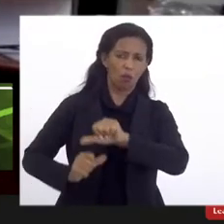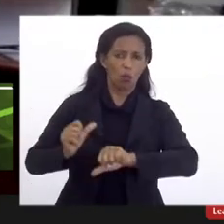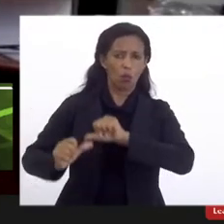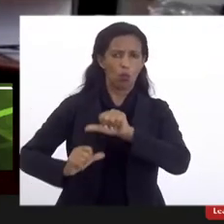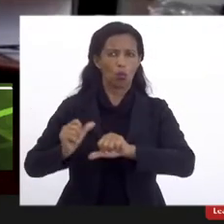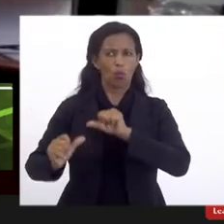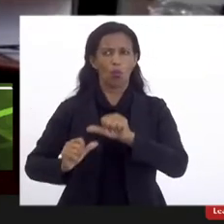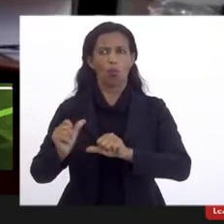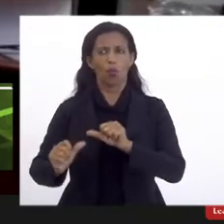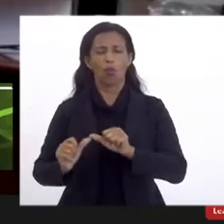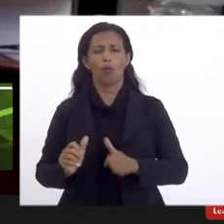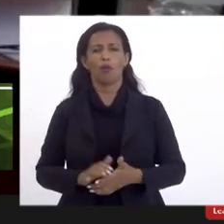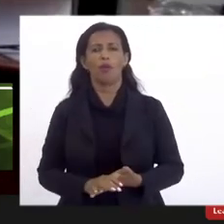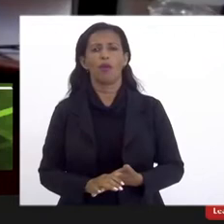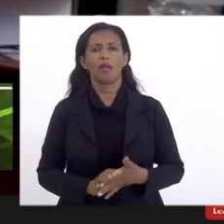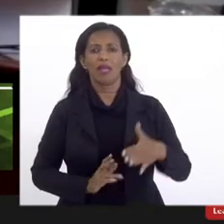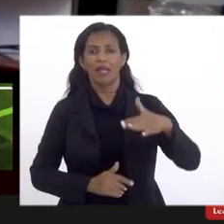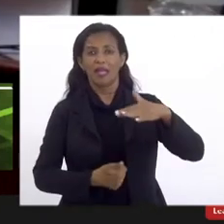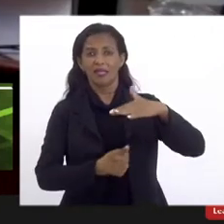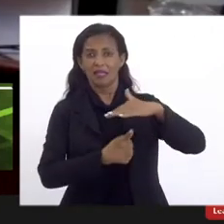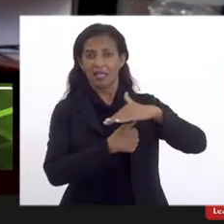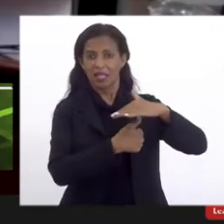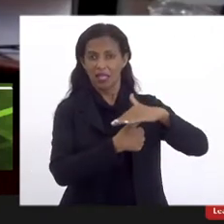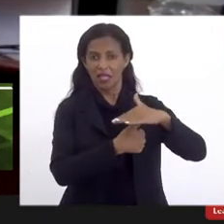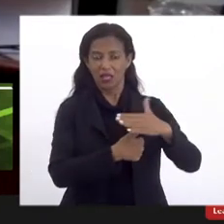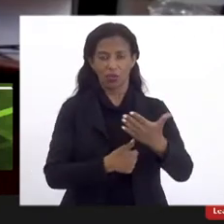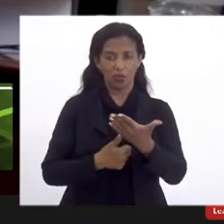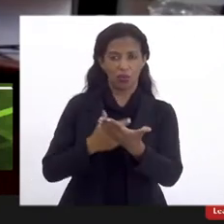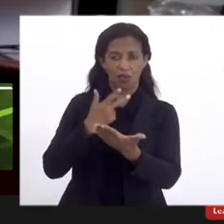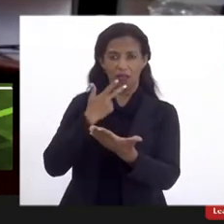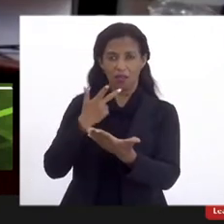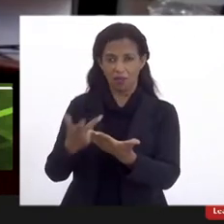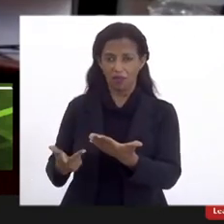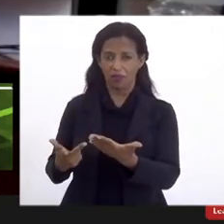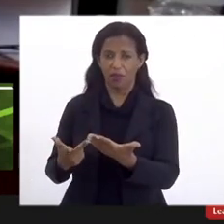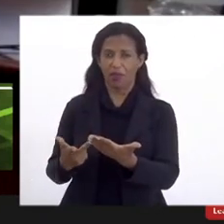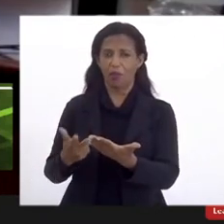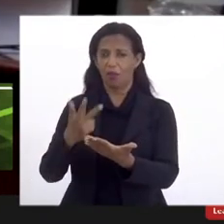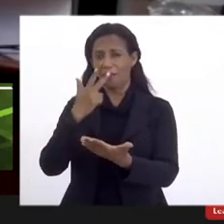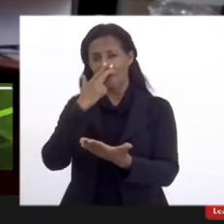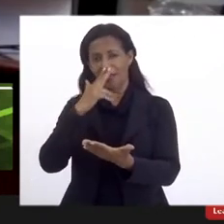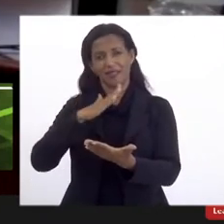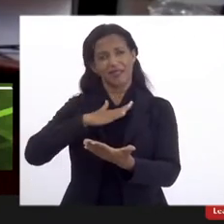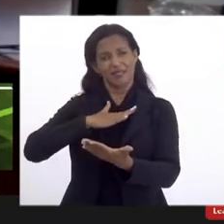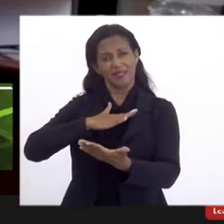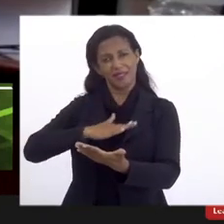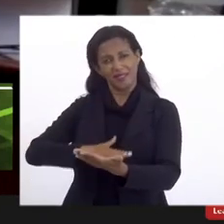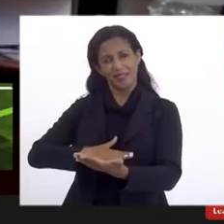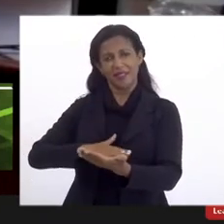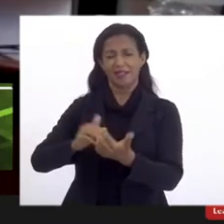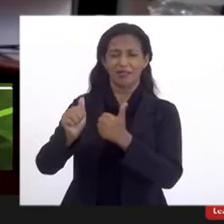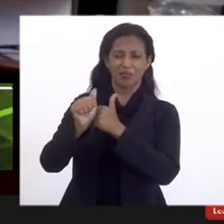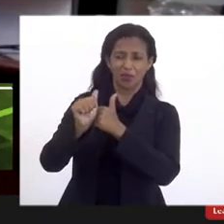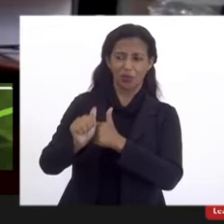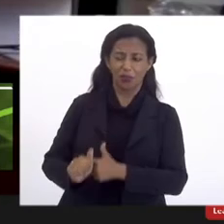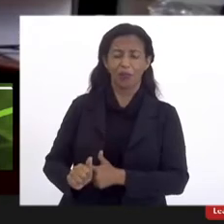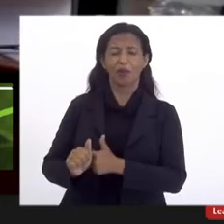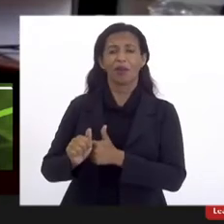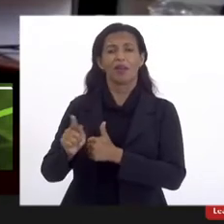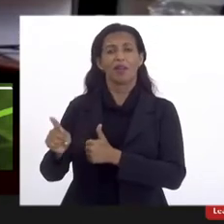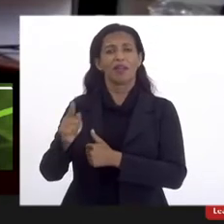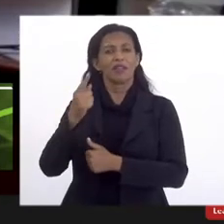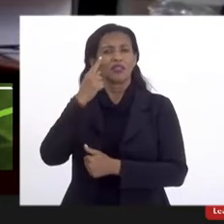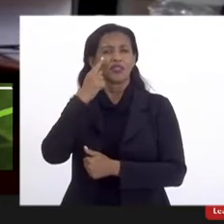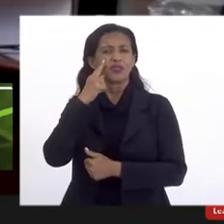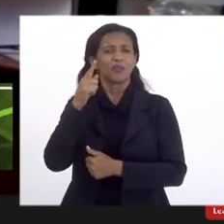magnífica reitura que falou um certo desânimo e a gente acompanha isso, professores da UESO que